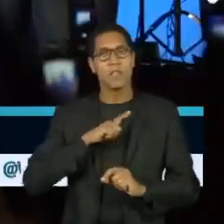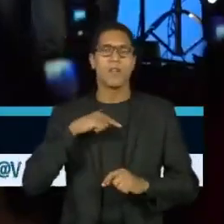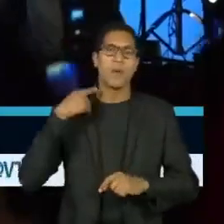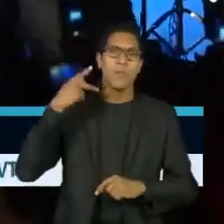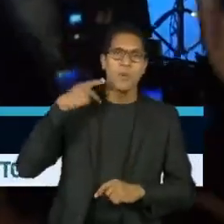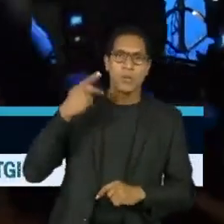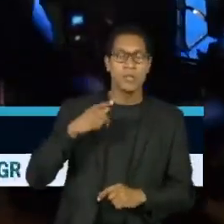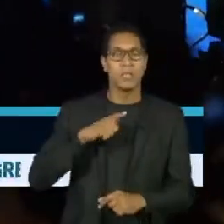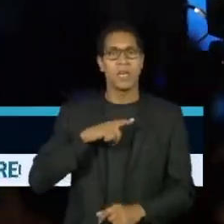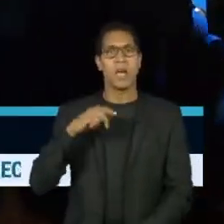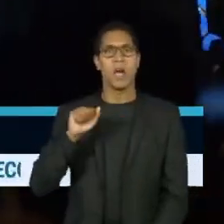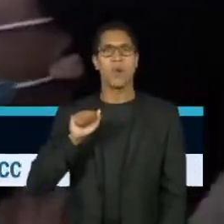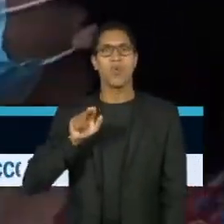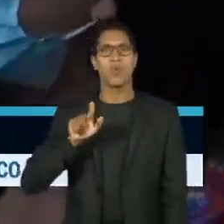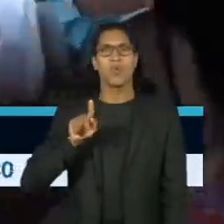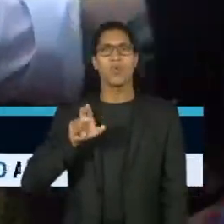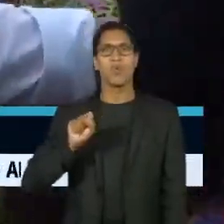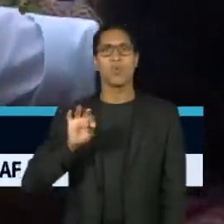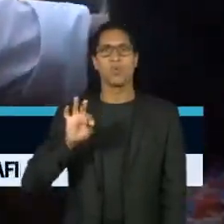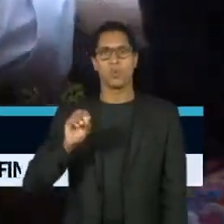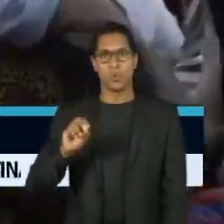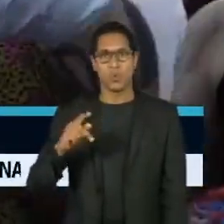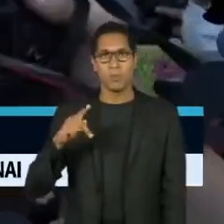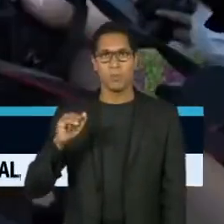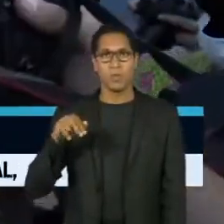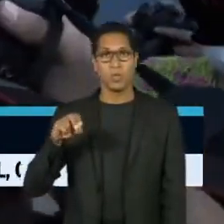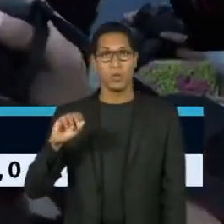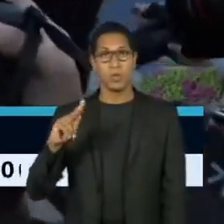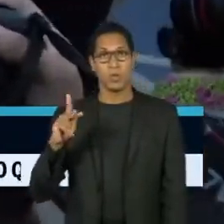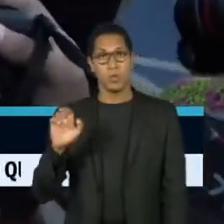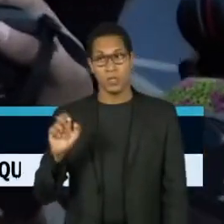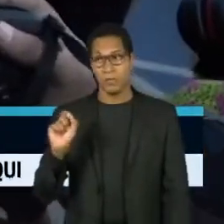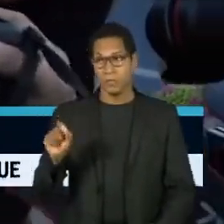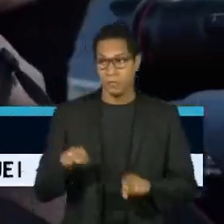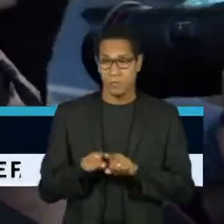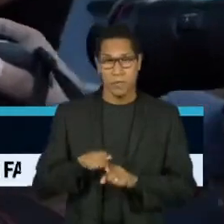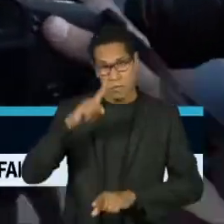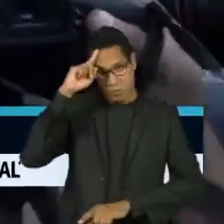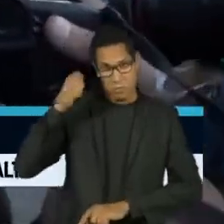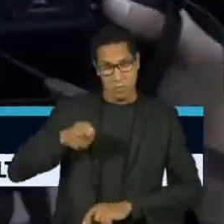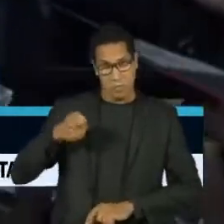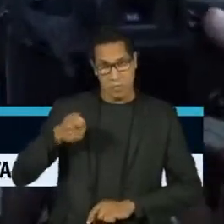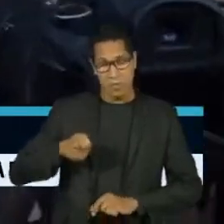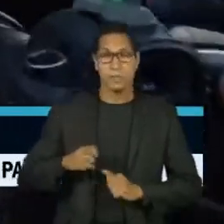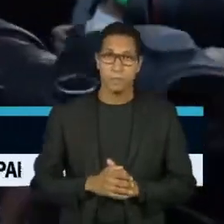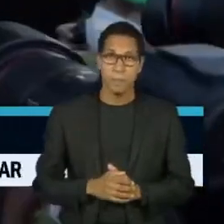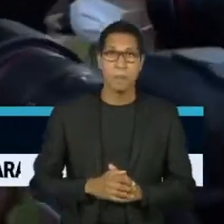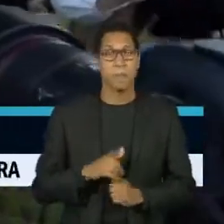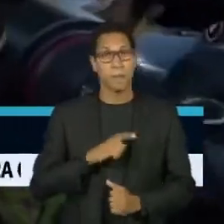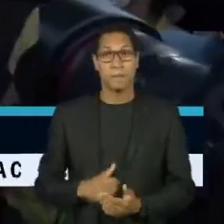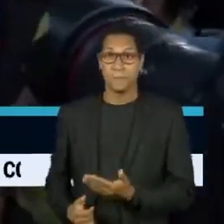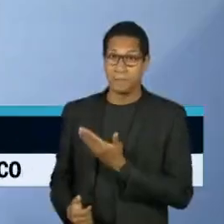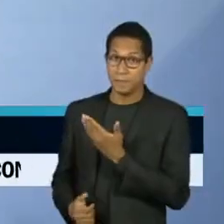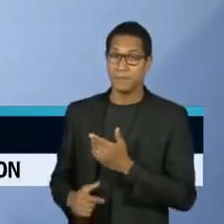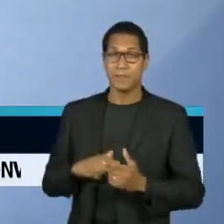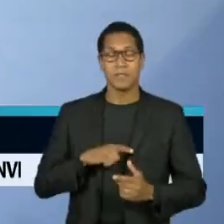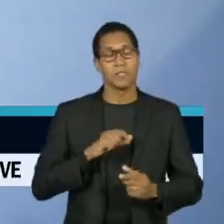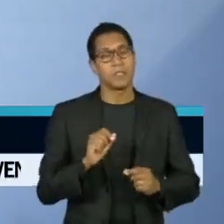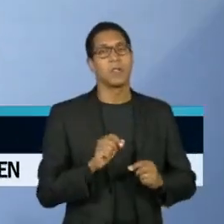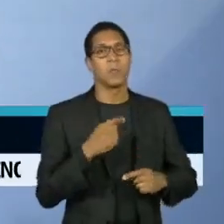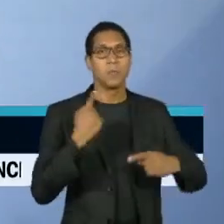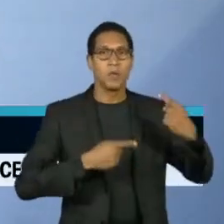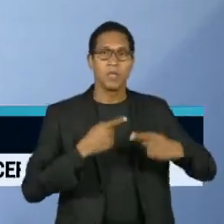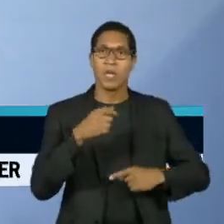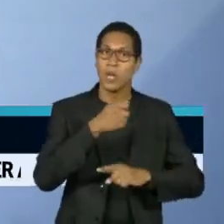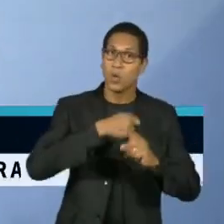ditador Augusto Pinochet. Gabriel Boric foi líder estudantil e é defensor de políticas econômicas e sociais que